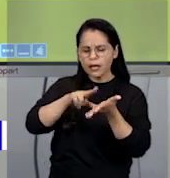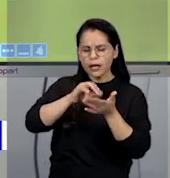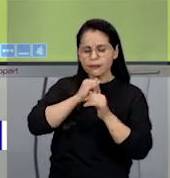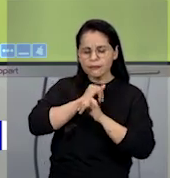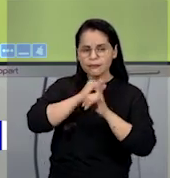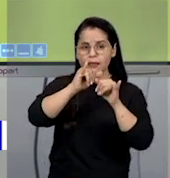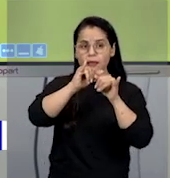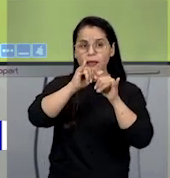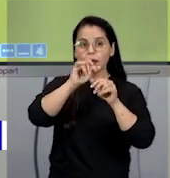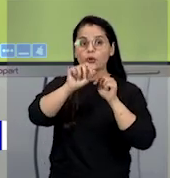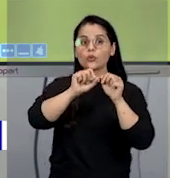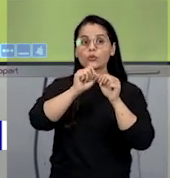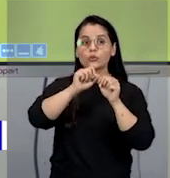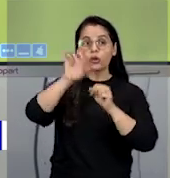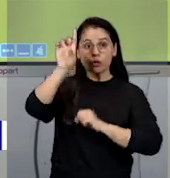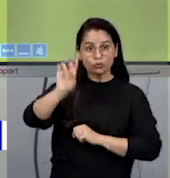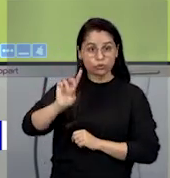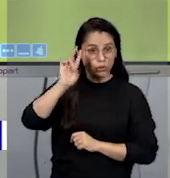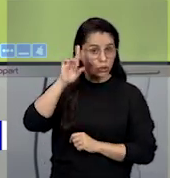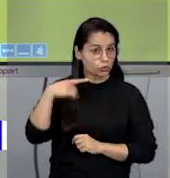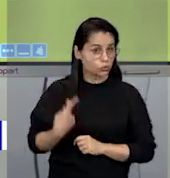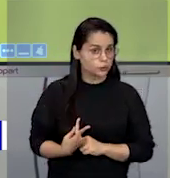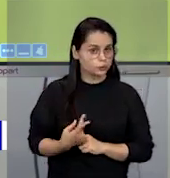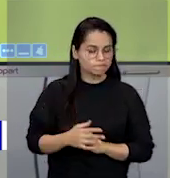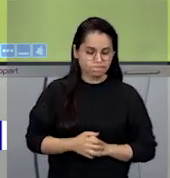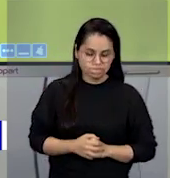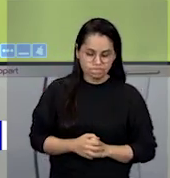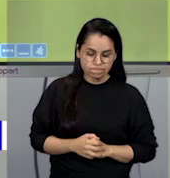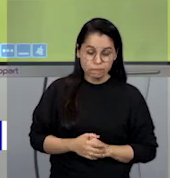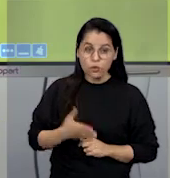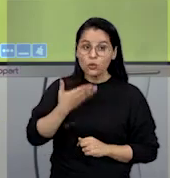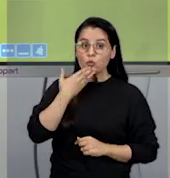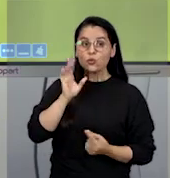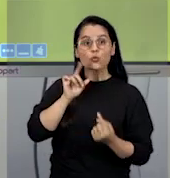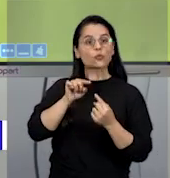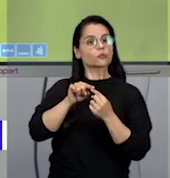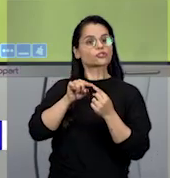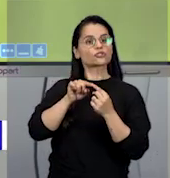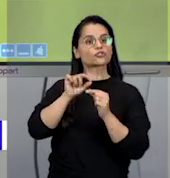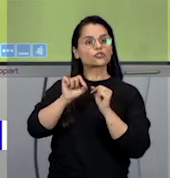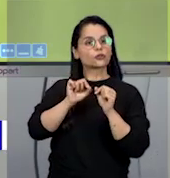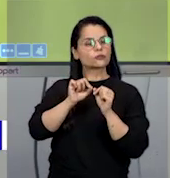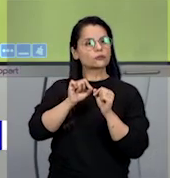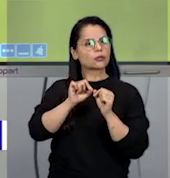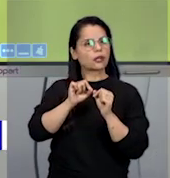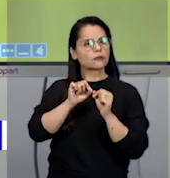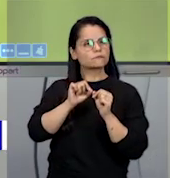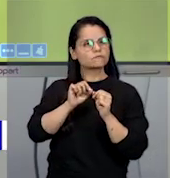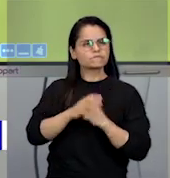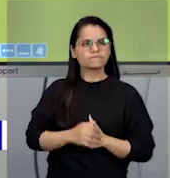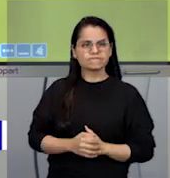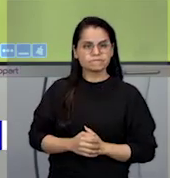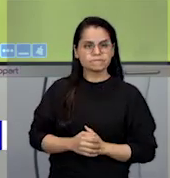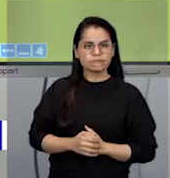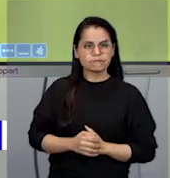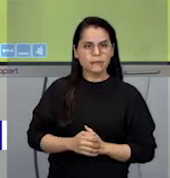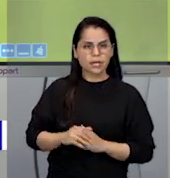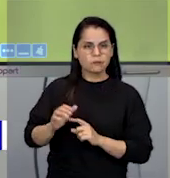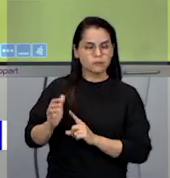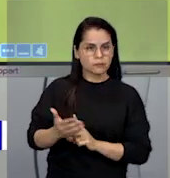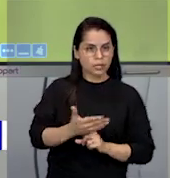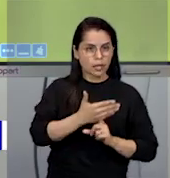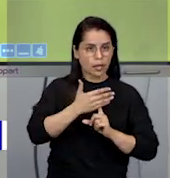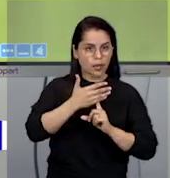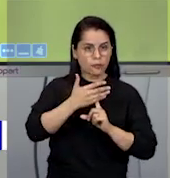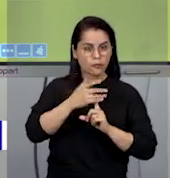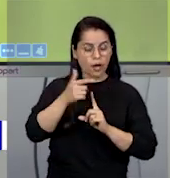eles falaram o seguinte, olha, a nossa intenção com essa Declaração de Direitos Humanos é preservar as gerações